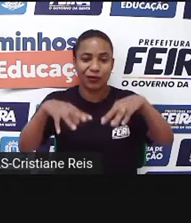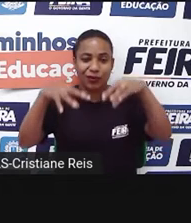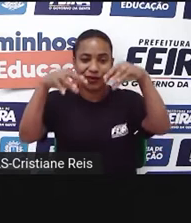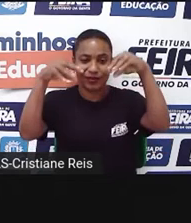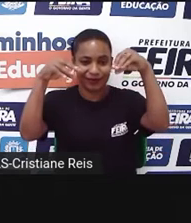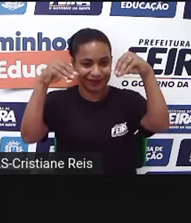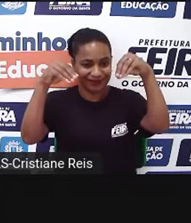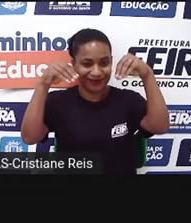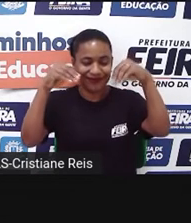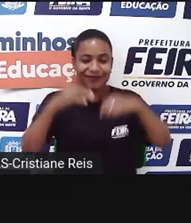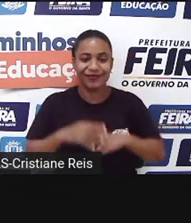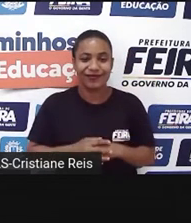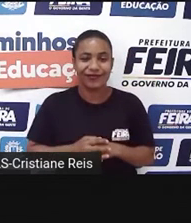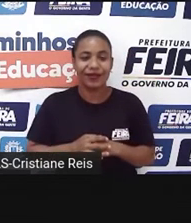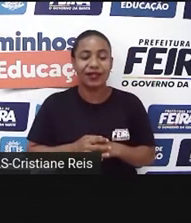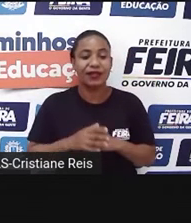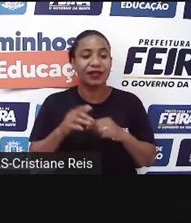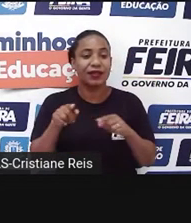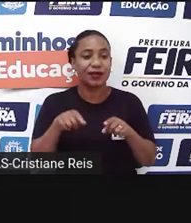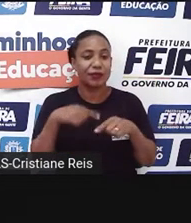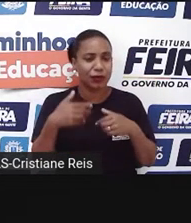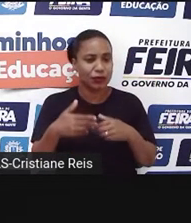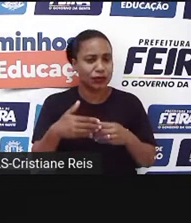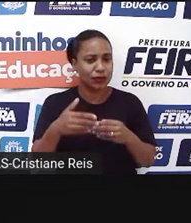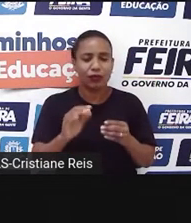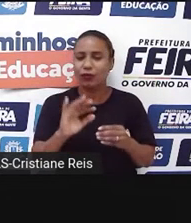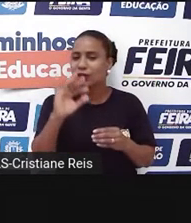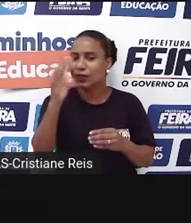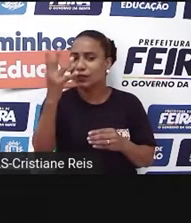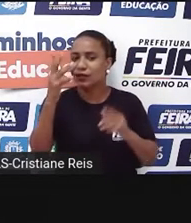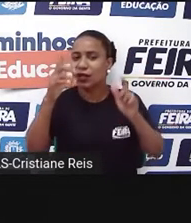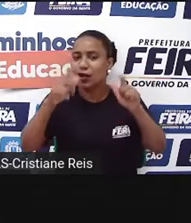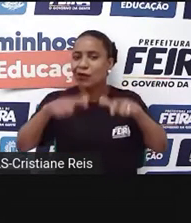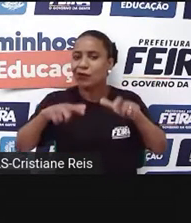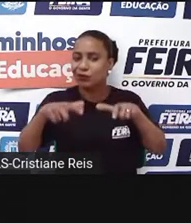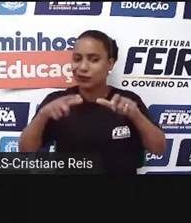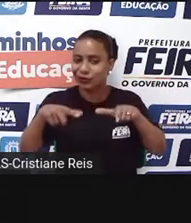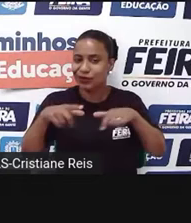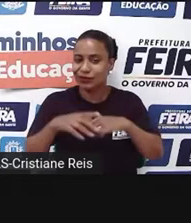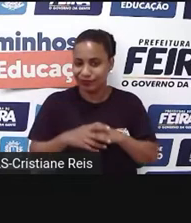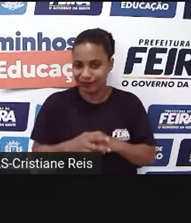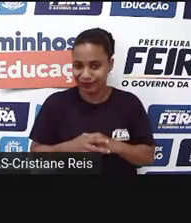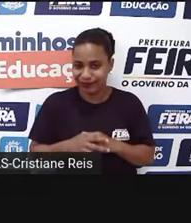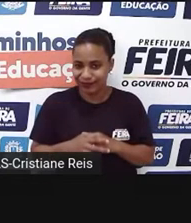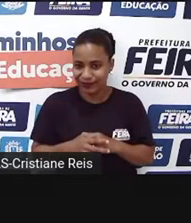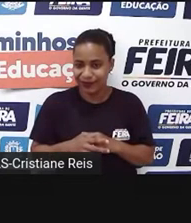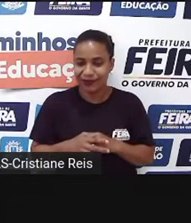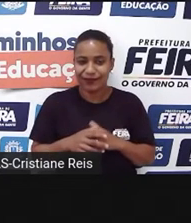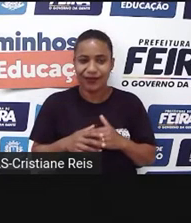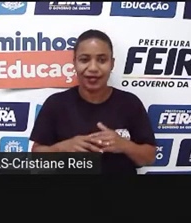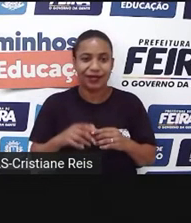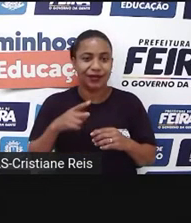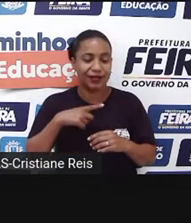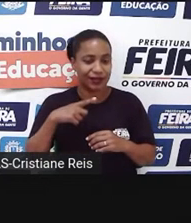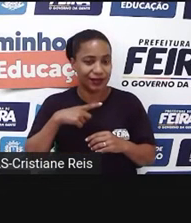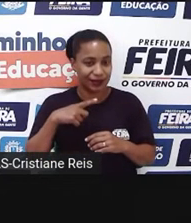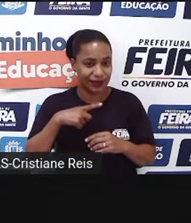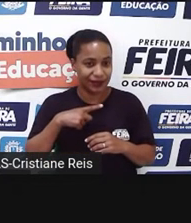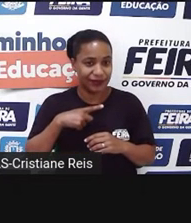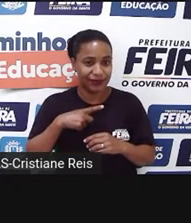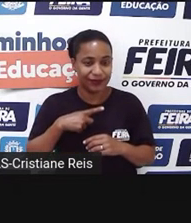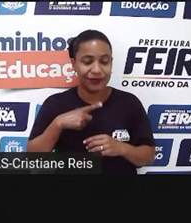Elsinore e a cena acontece num determinado ambiente, num determinado cenário, que é a plataforma